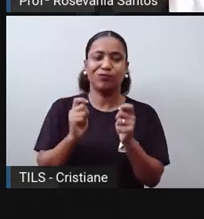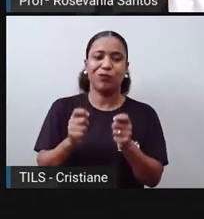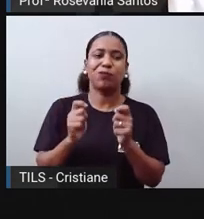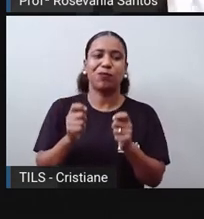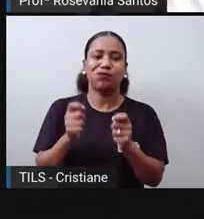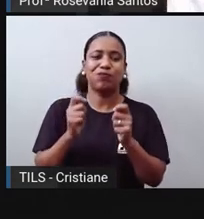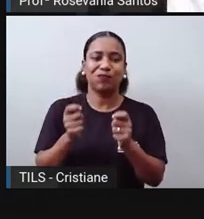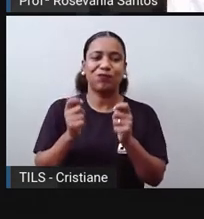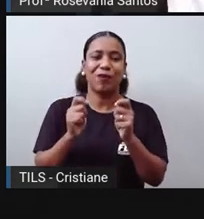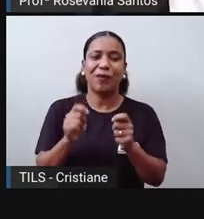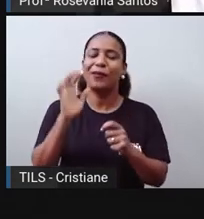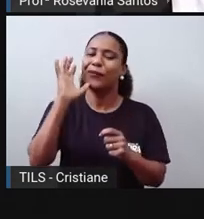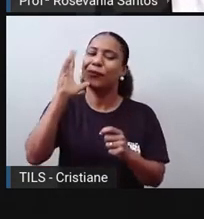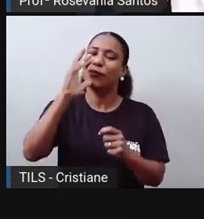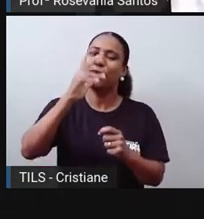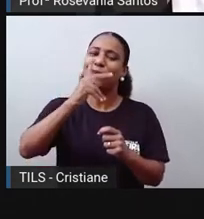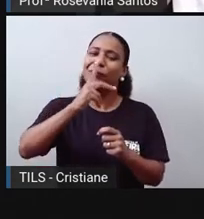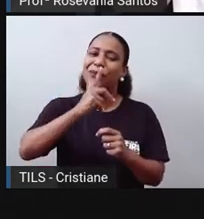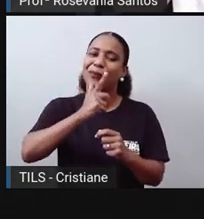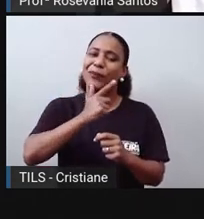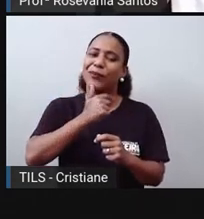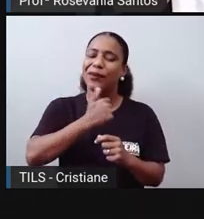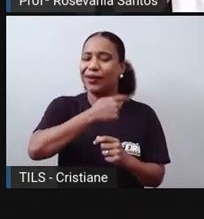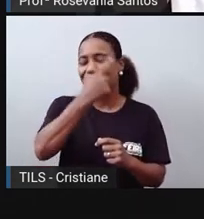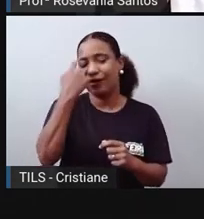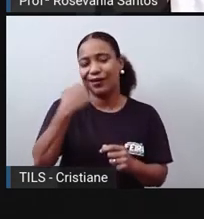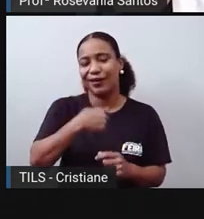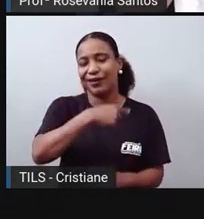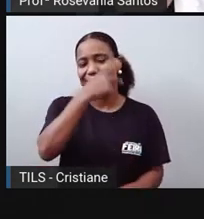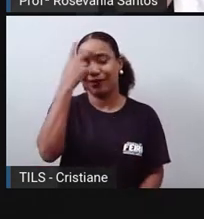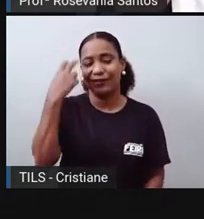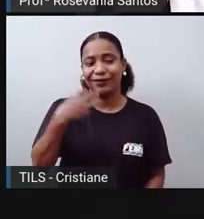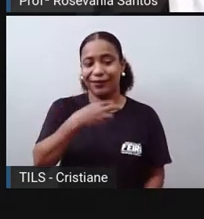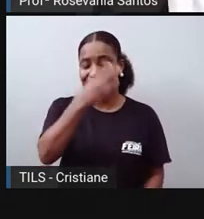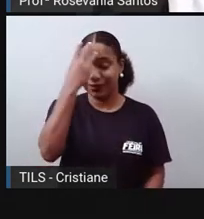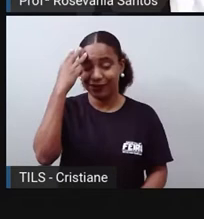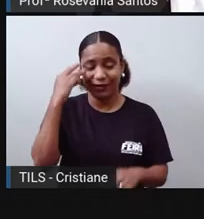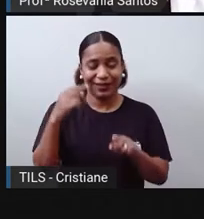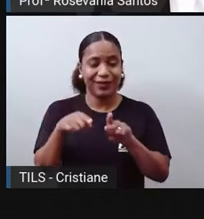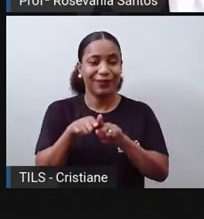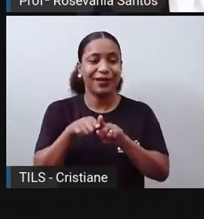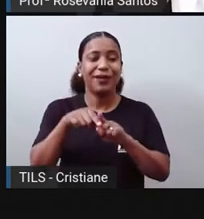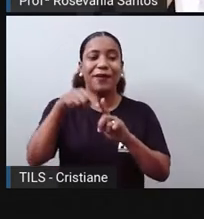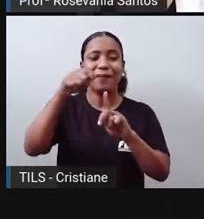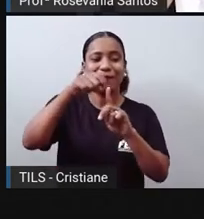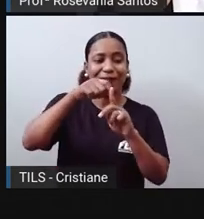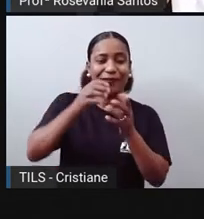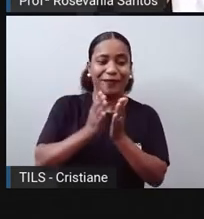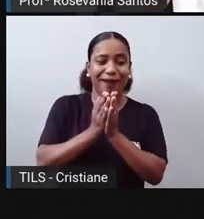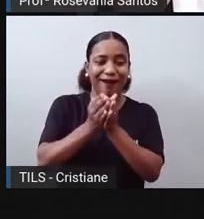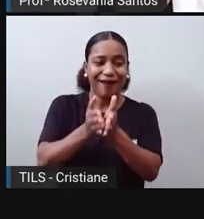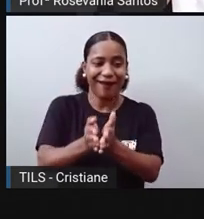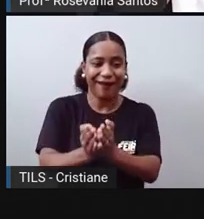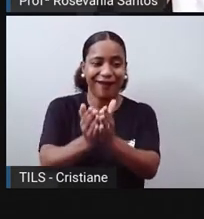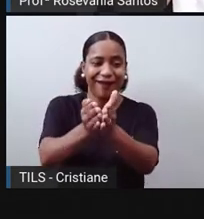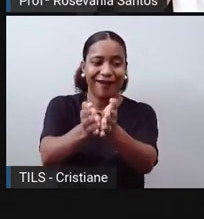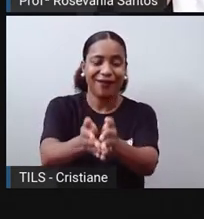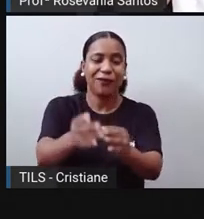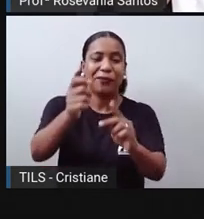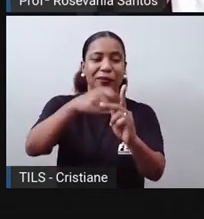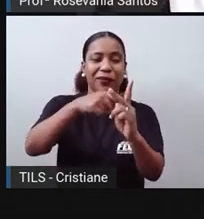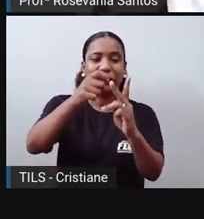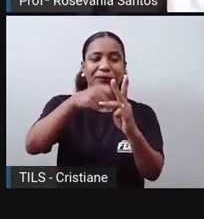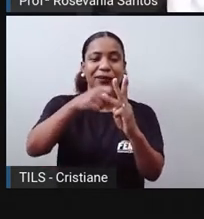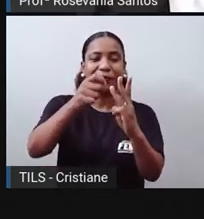por hora. Lembra que eu falei? A gente levava três meses para sair aqui de Portugal, para chegar aqui até o Brasil. Três